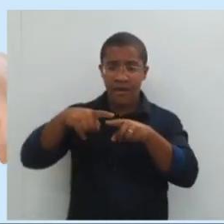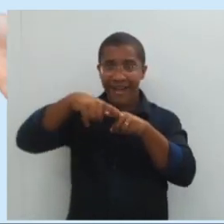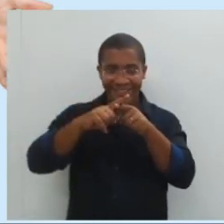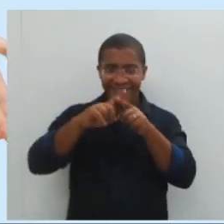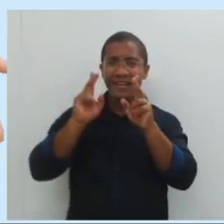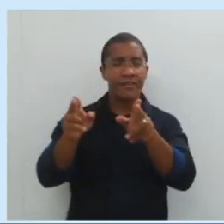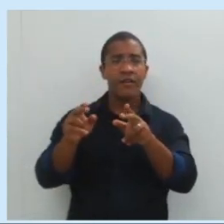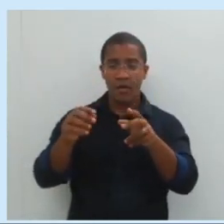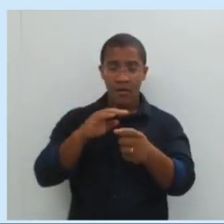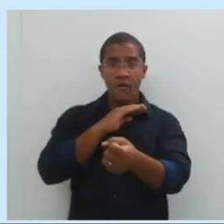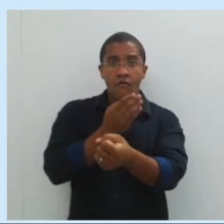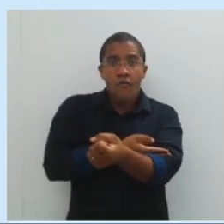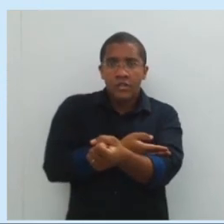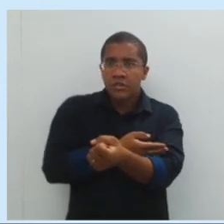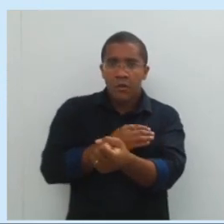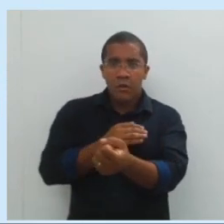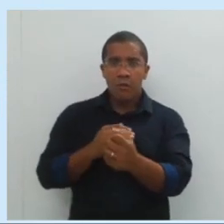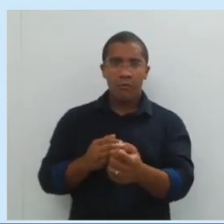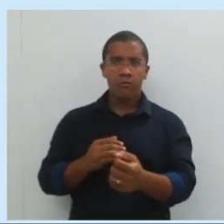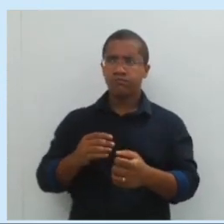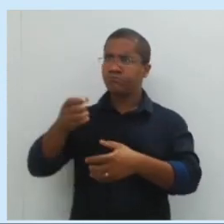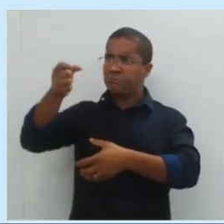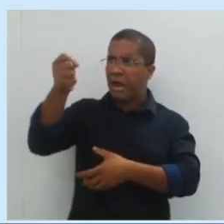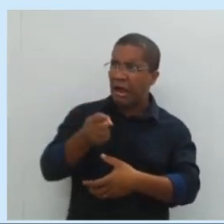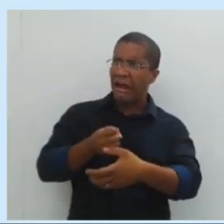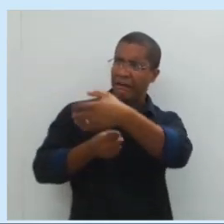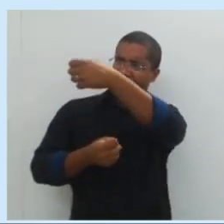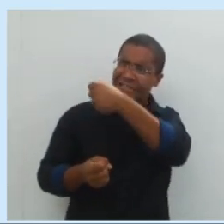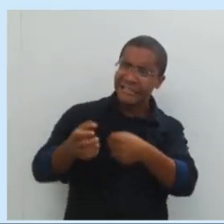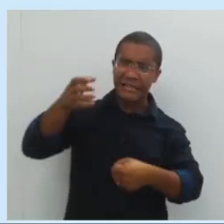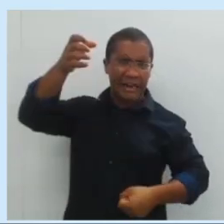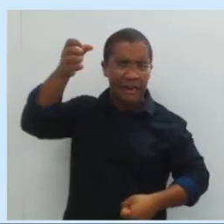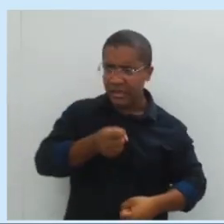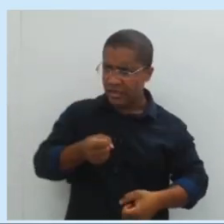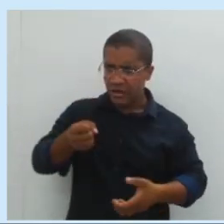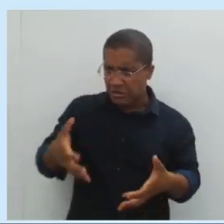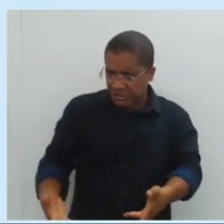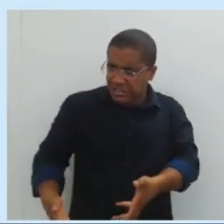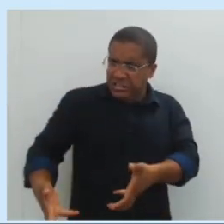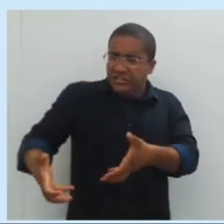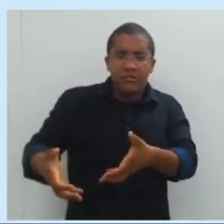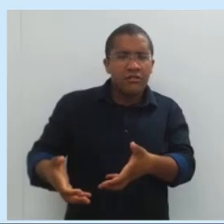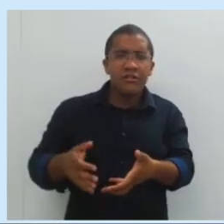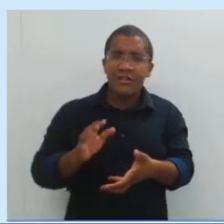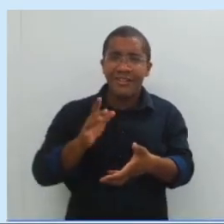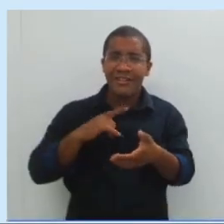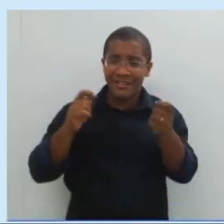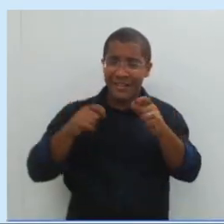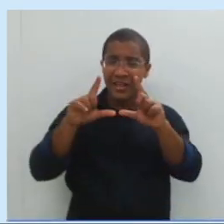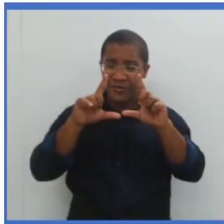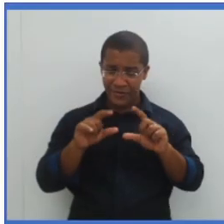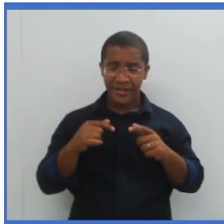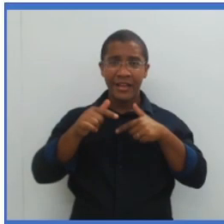alavanca. Diminuir a sua força aplicada, ajudar o seu trabalho. Tá certo? Então, a